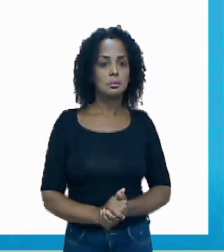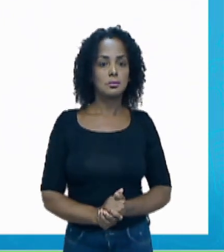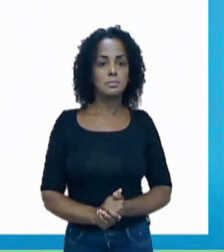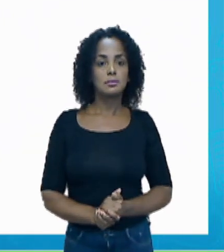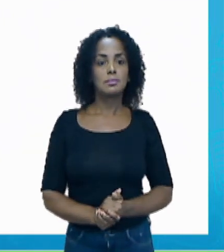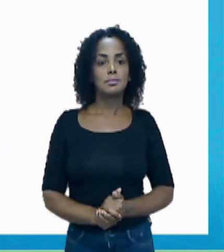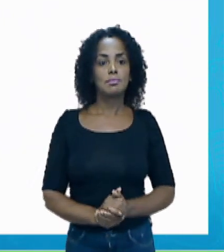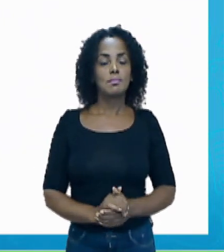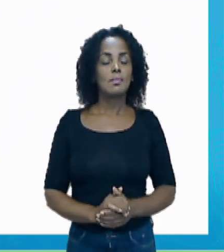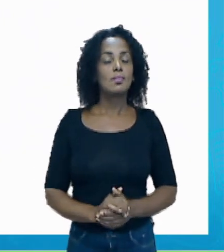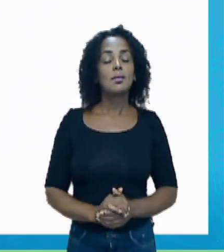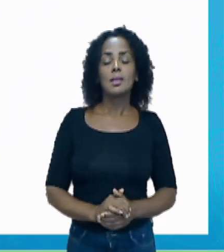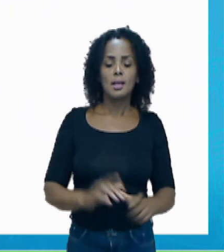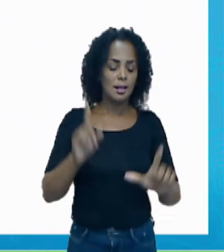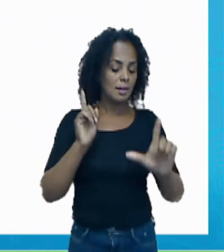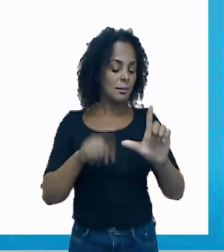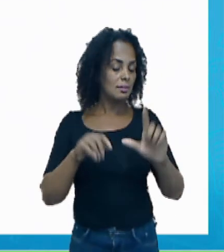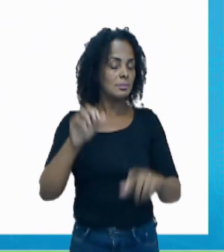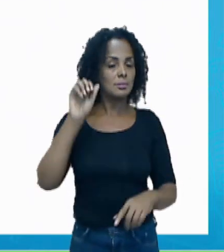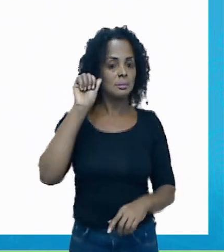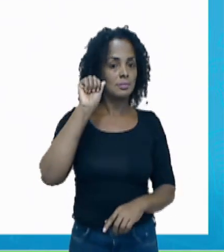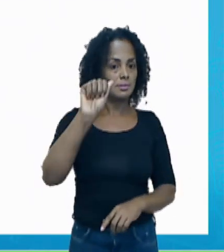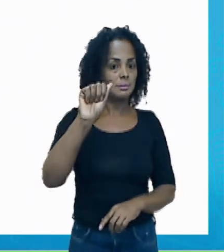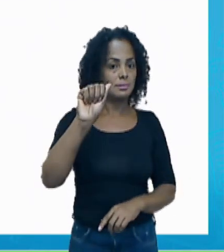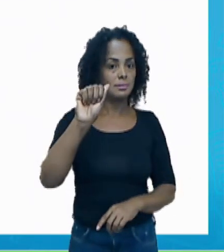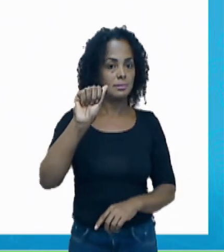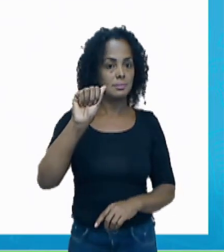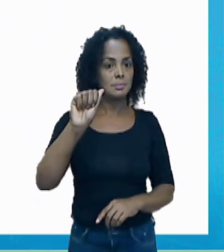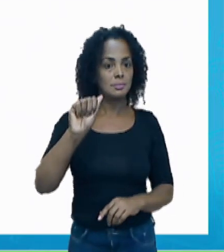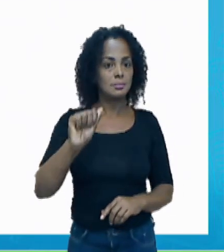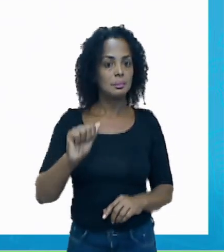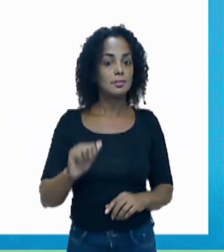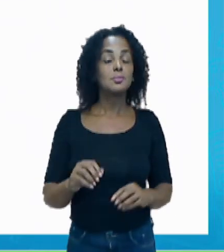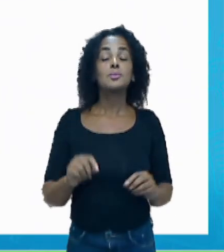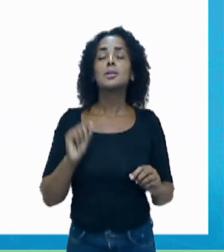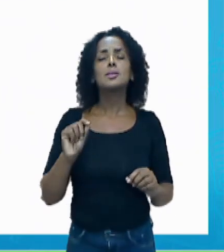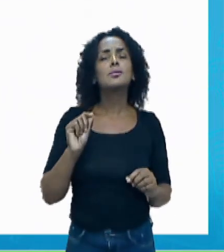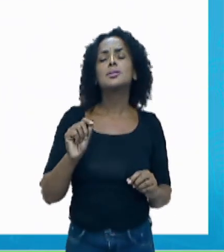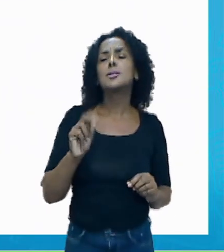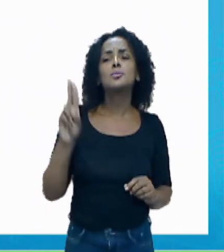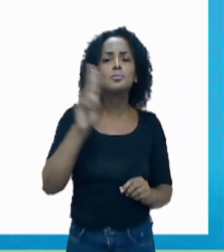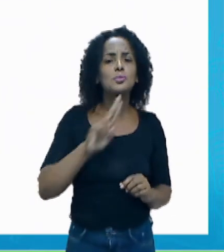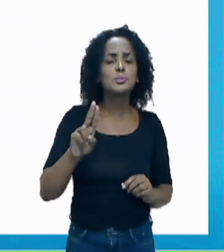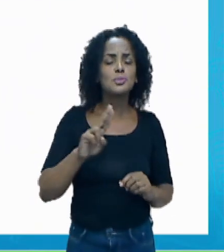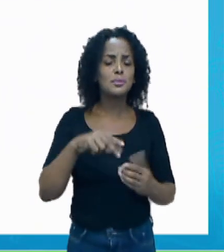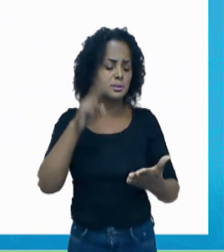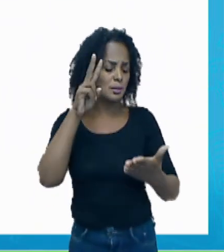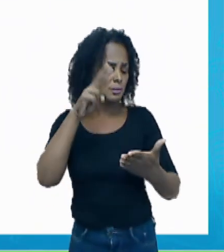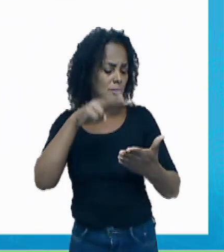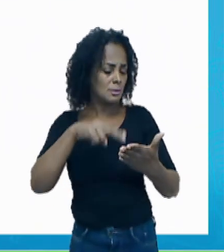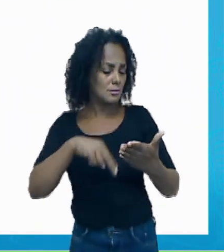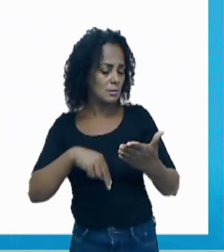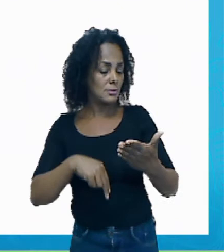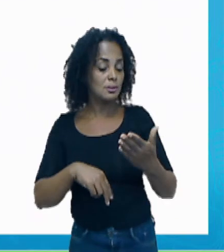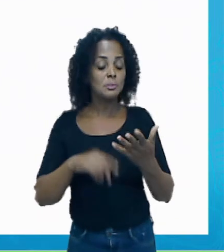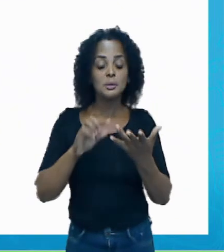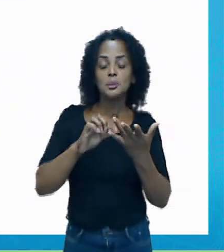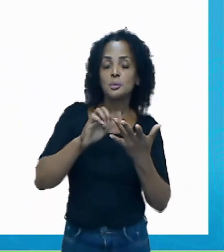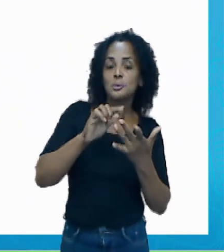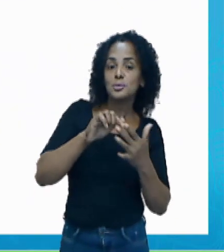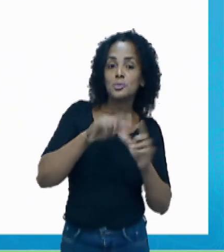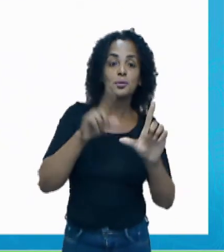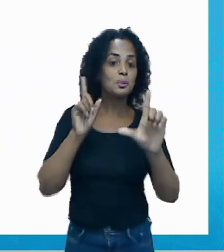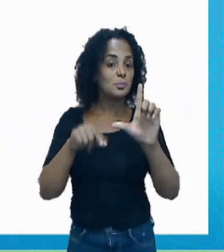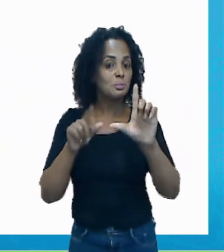É a letra A. Qual estratégia você usou? Você leu? Você contou letras?